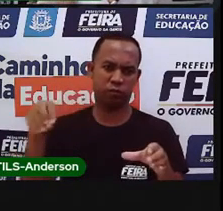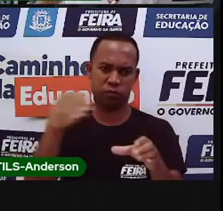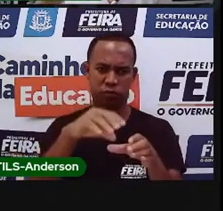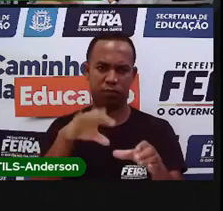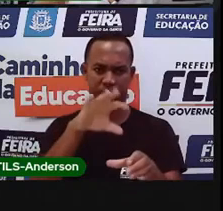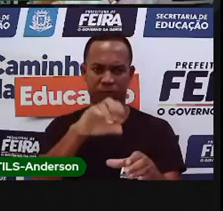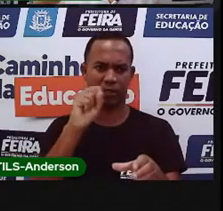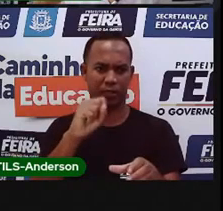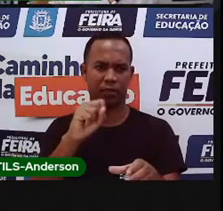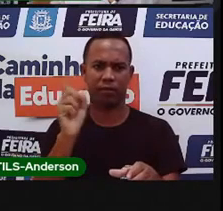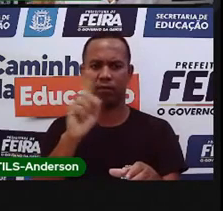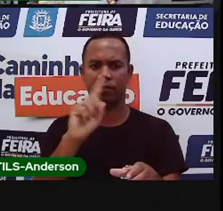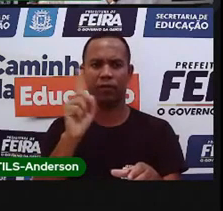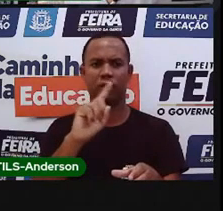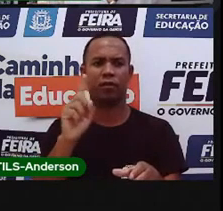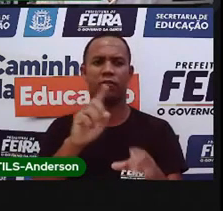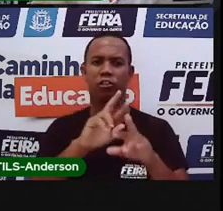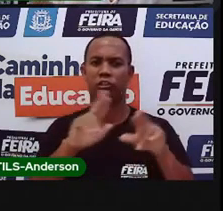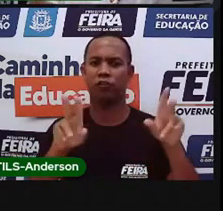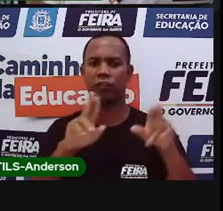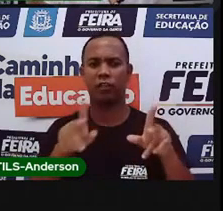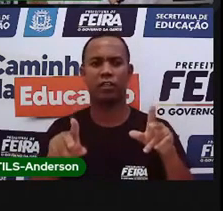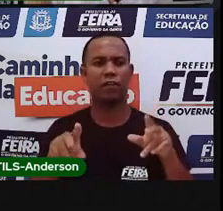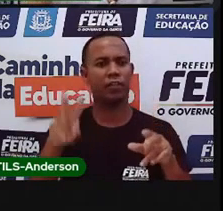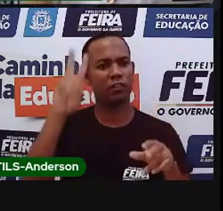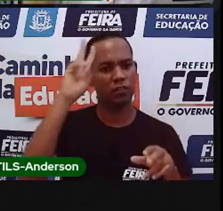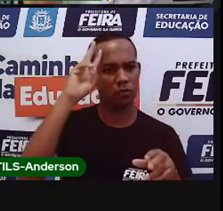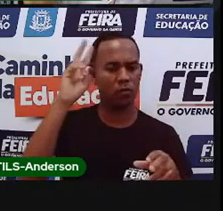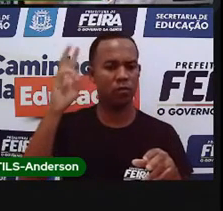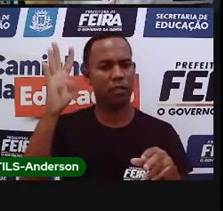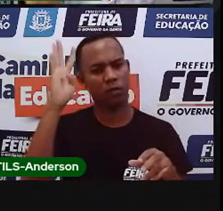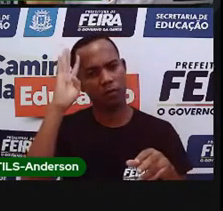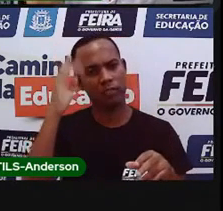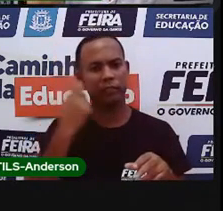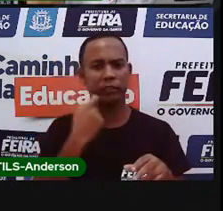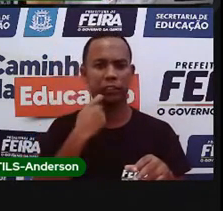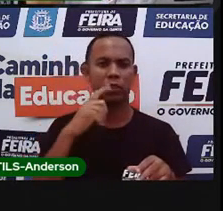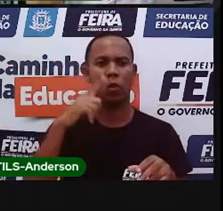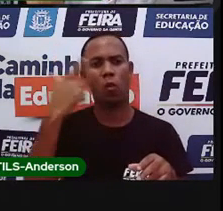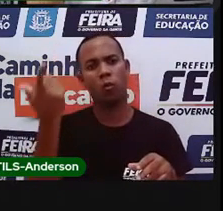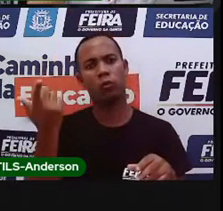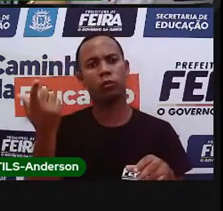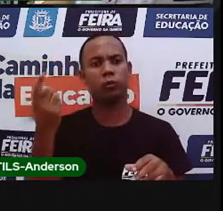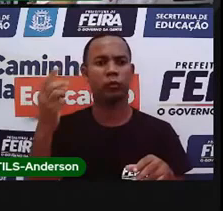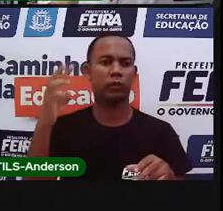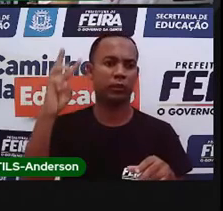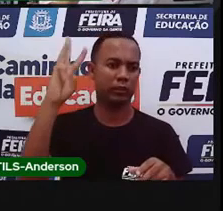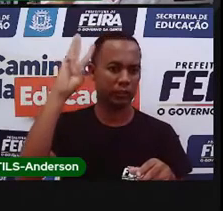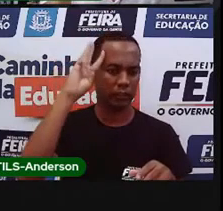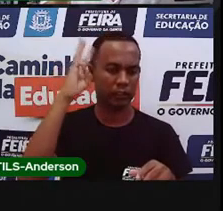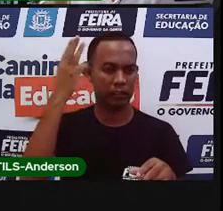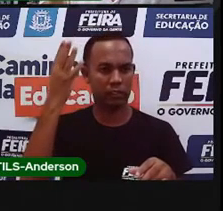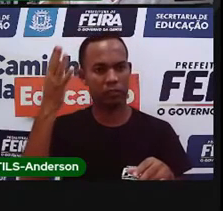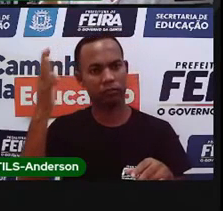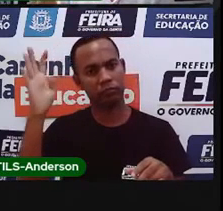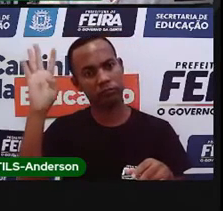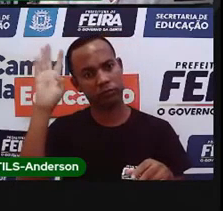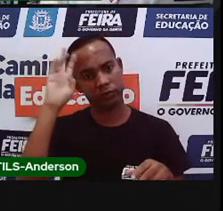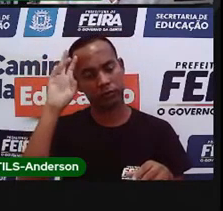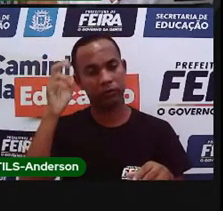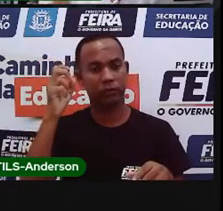possibilidade. Que era terça, quinta e sábado. E outras possibilidades. Os moradores precisam conviver com